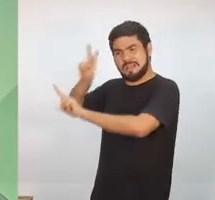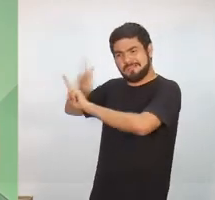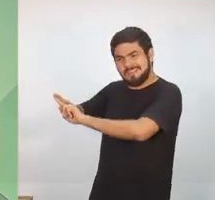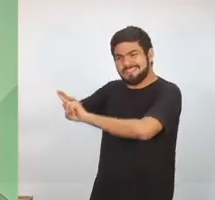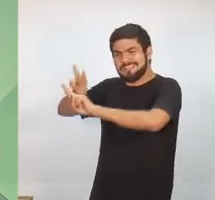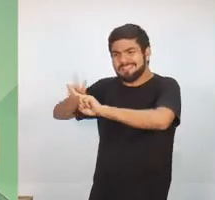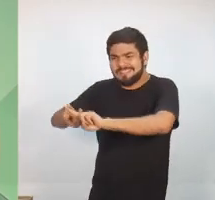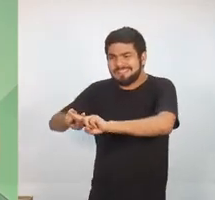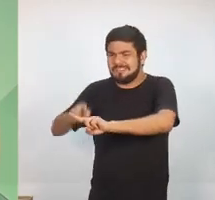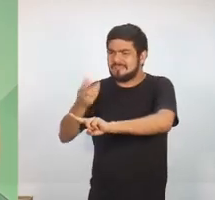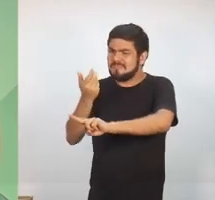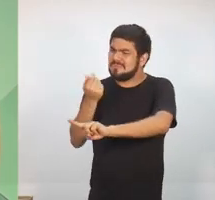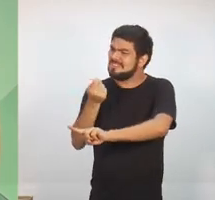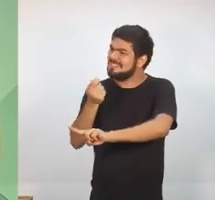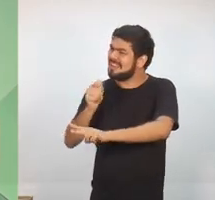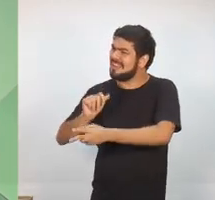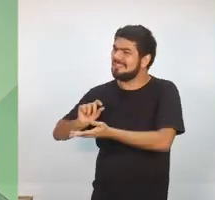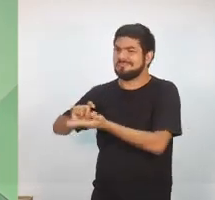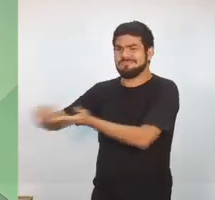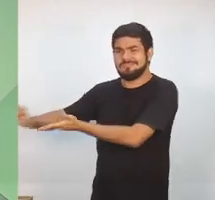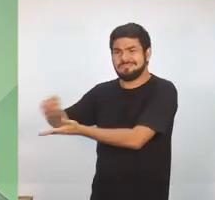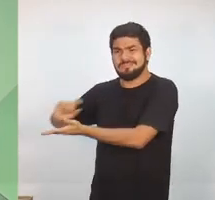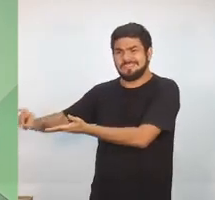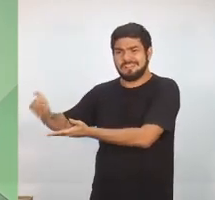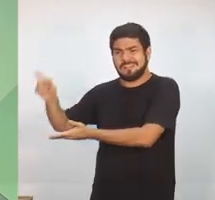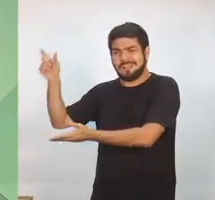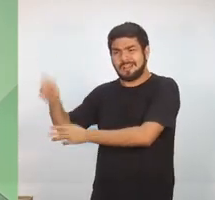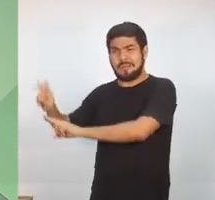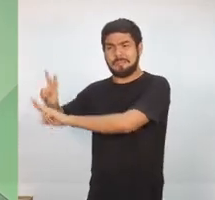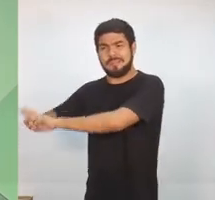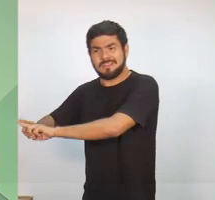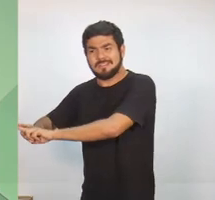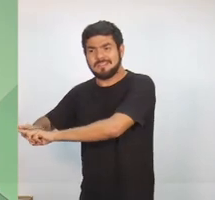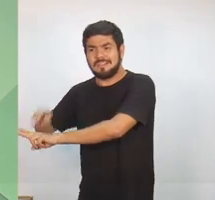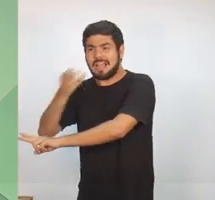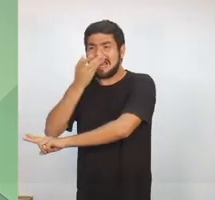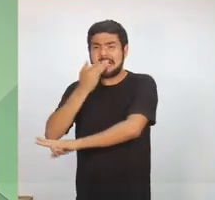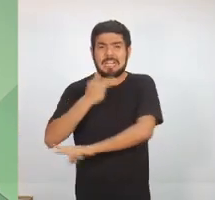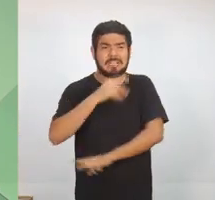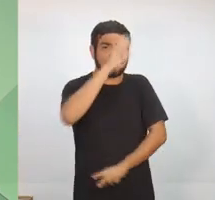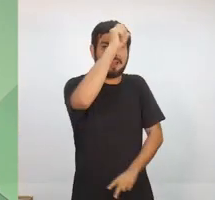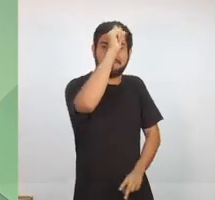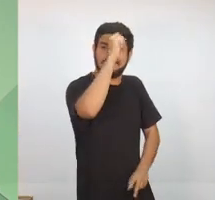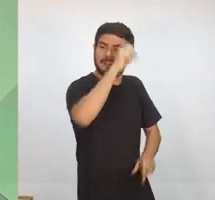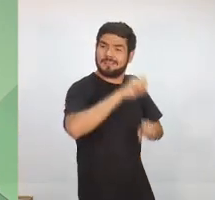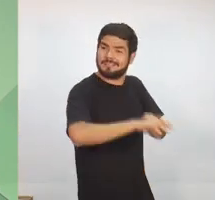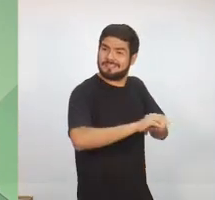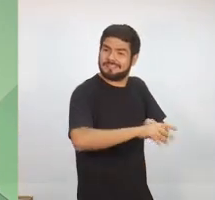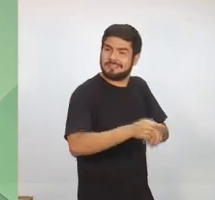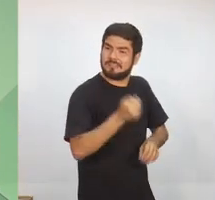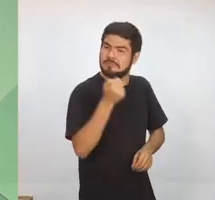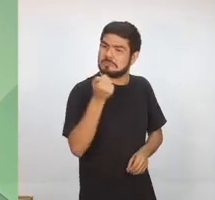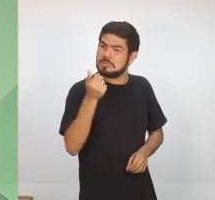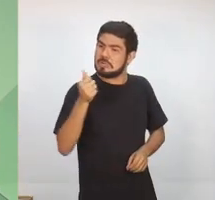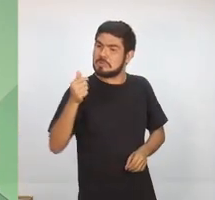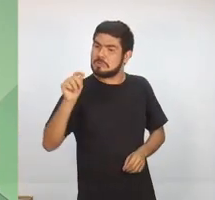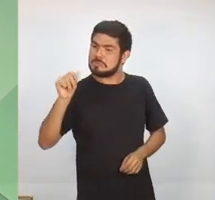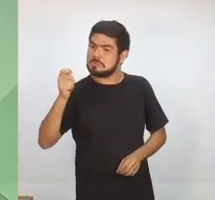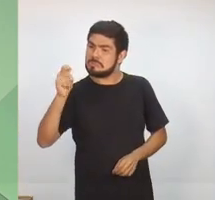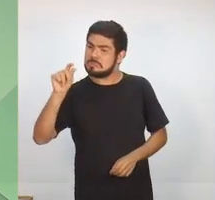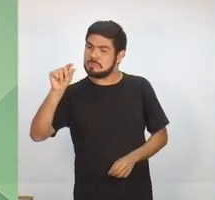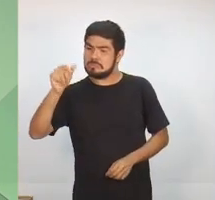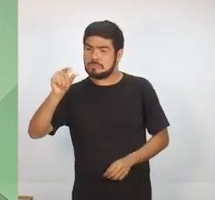gasta mais dinheiro com um preso do que para educar uma criança. Eu sou favorável a